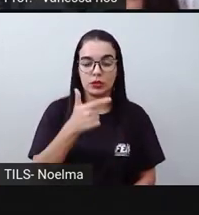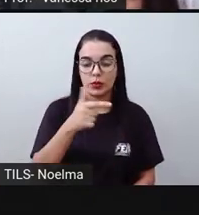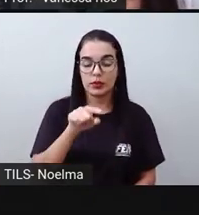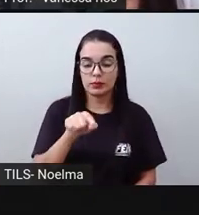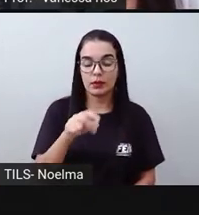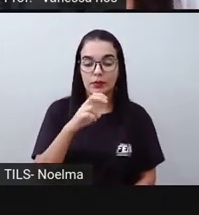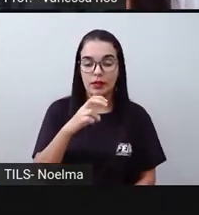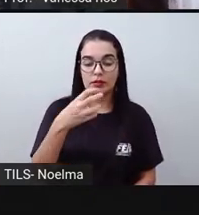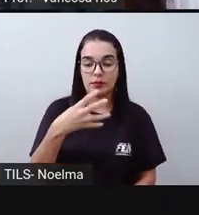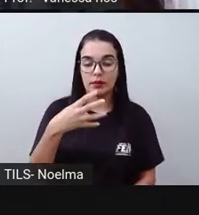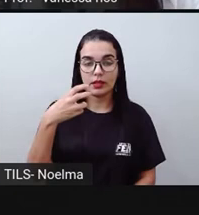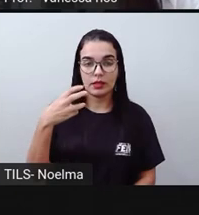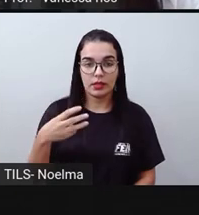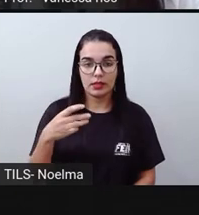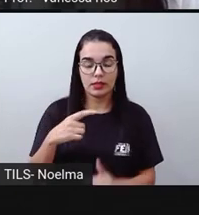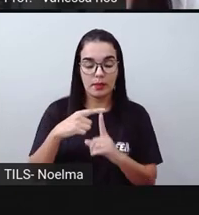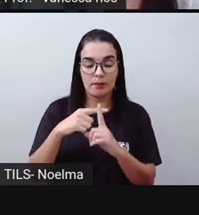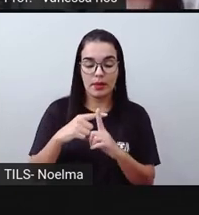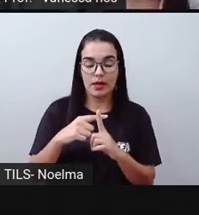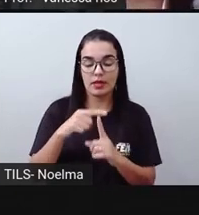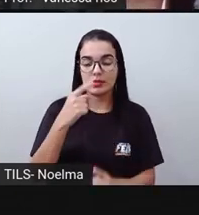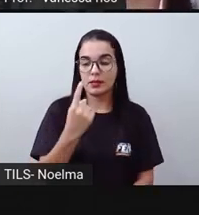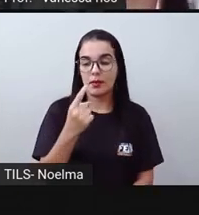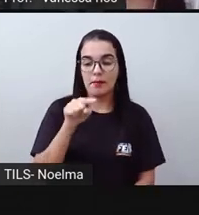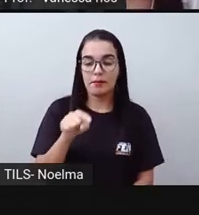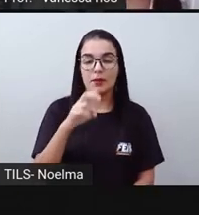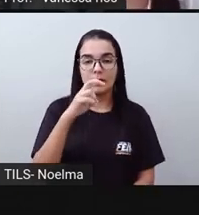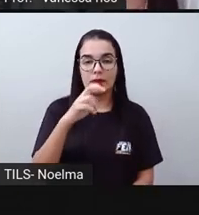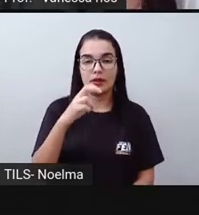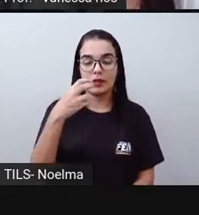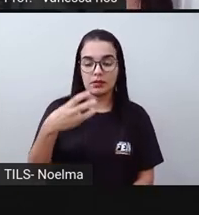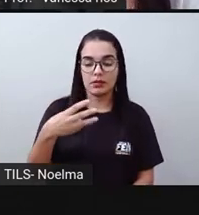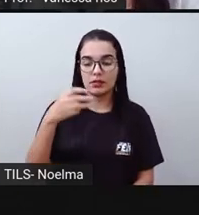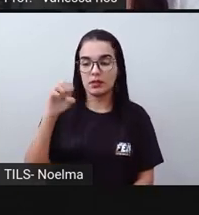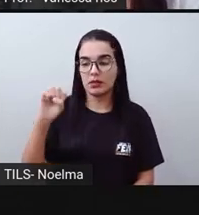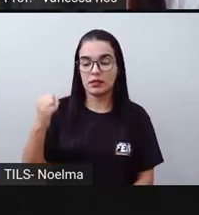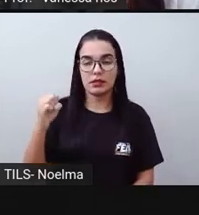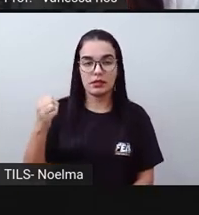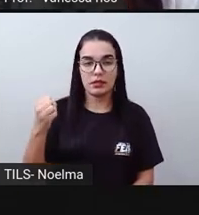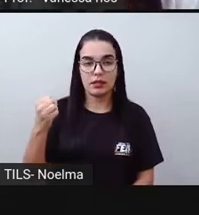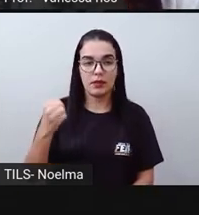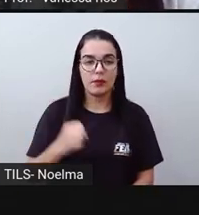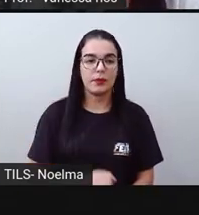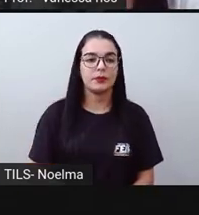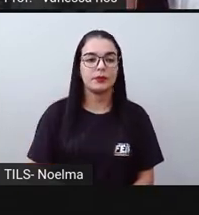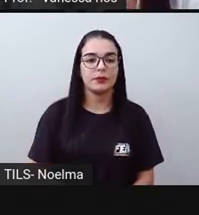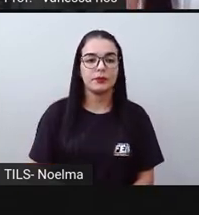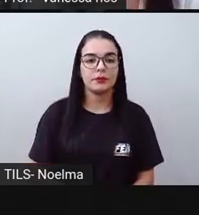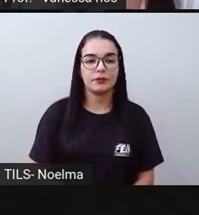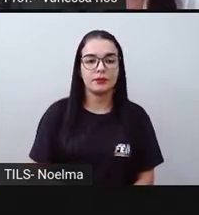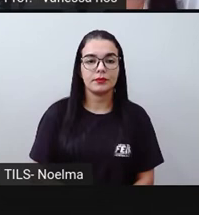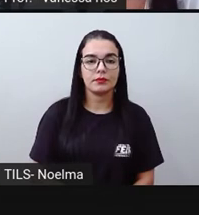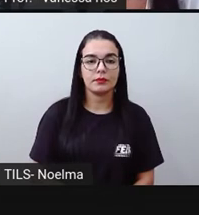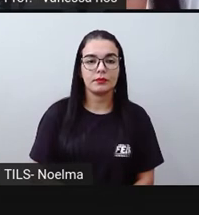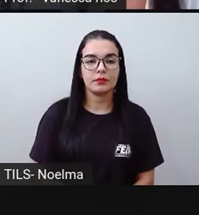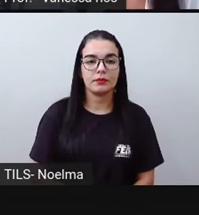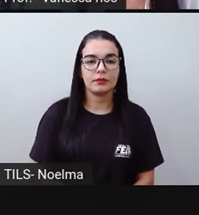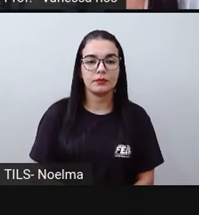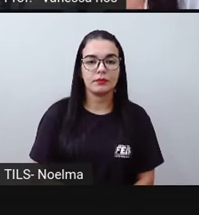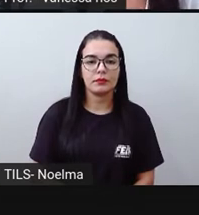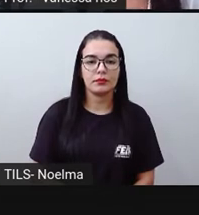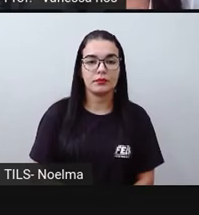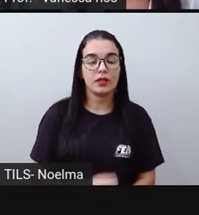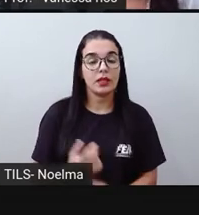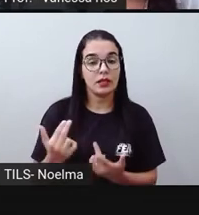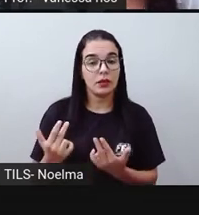2.543 mais 1.538. E